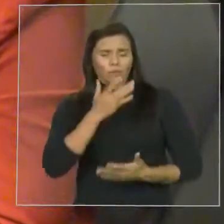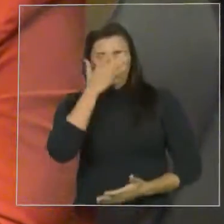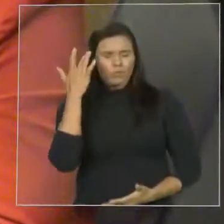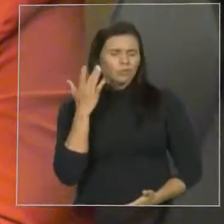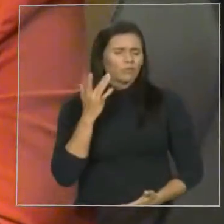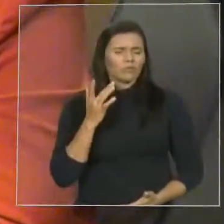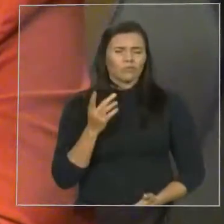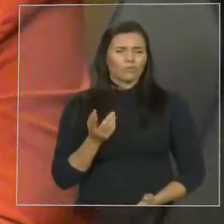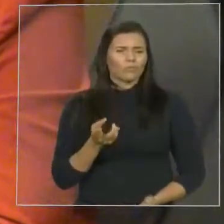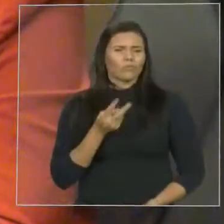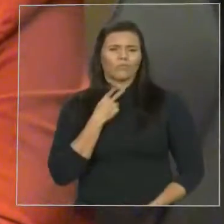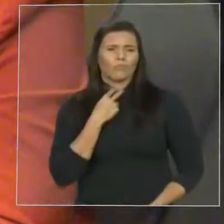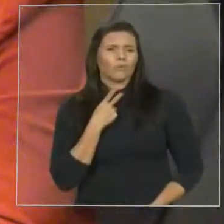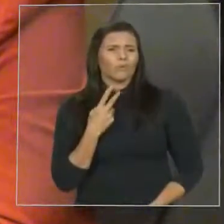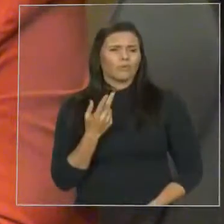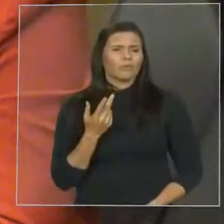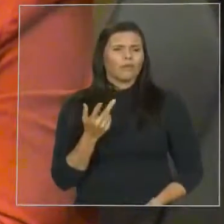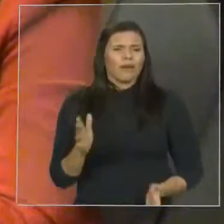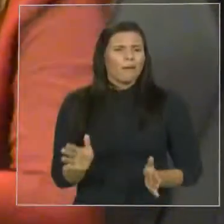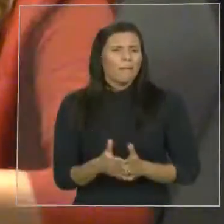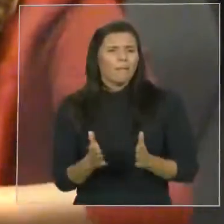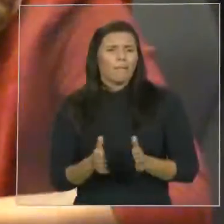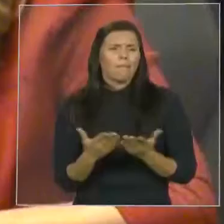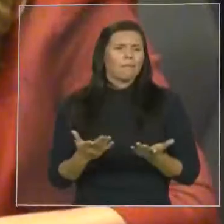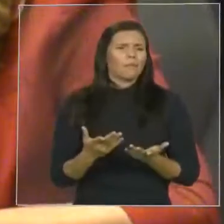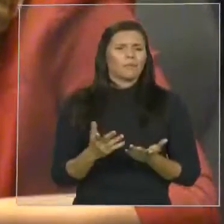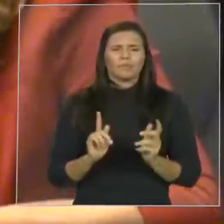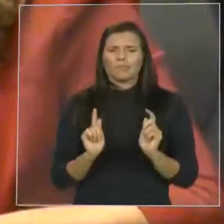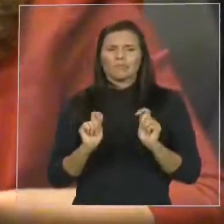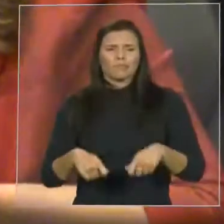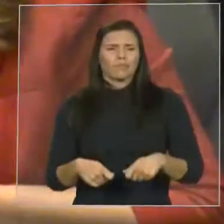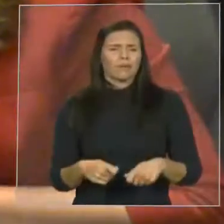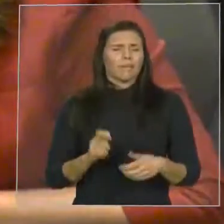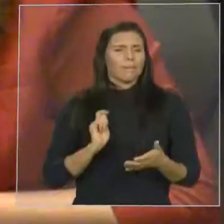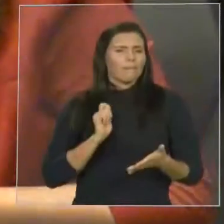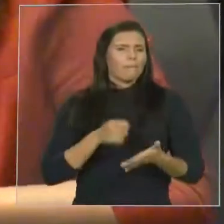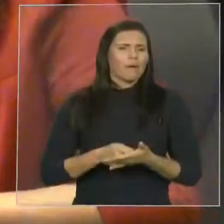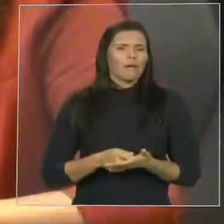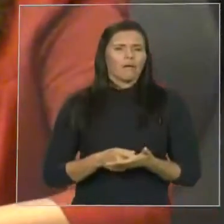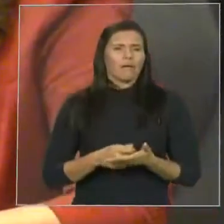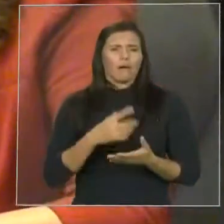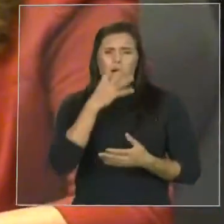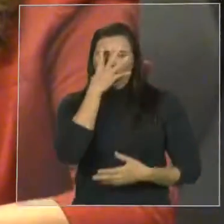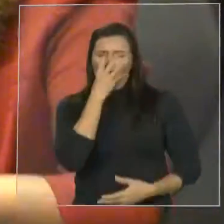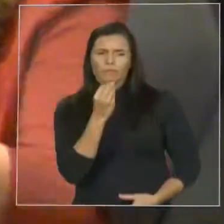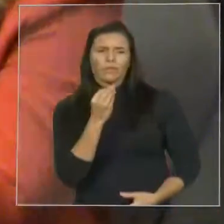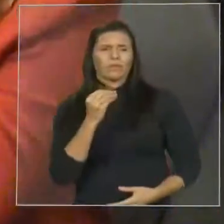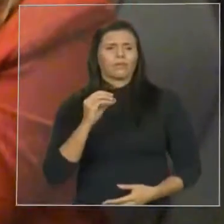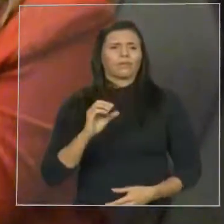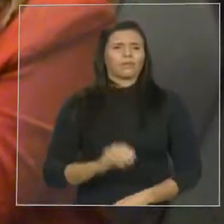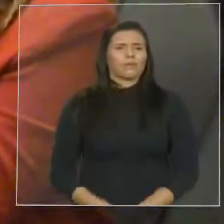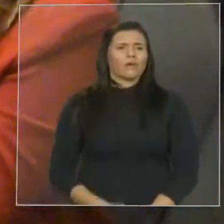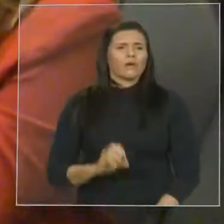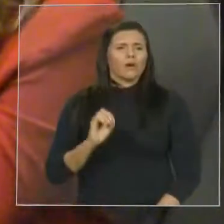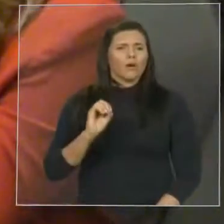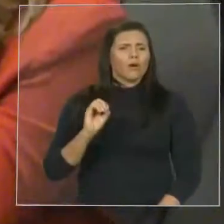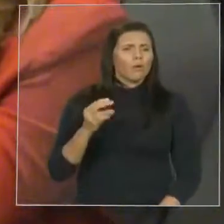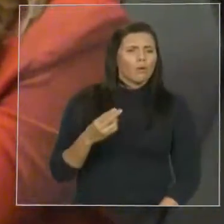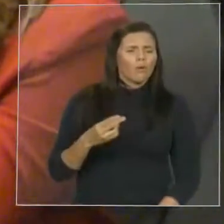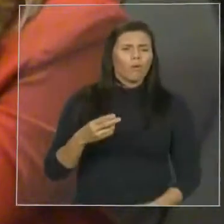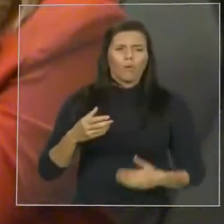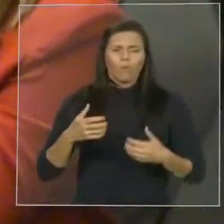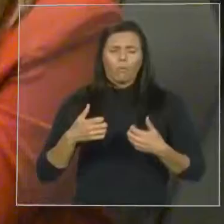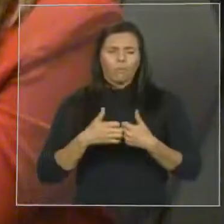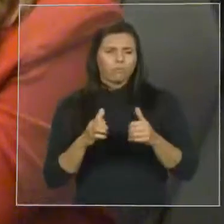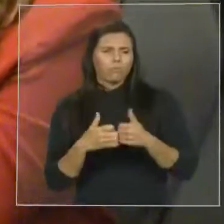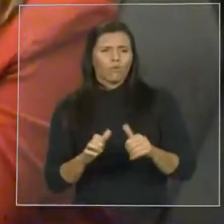ônibus, para se deslocar para a Imperatriz. E, tendo a UEMA Sul com todas as estruturas que já têm em Estreito, como tem em Porto Franco, vai ter